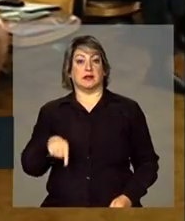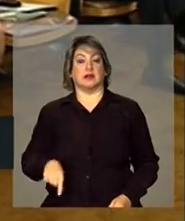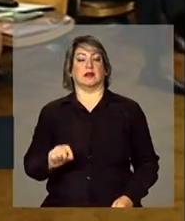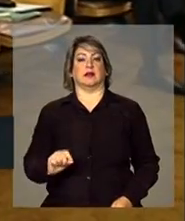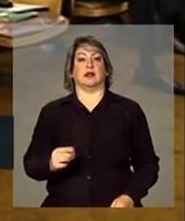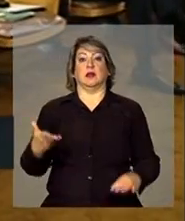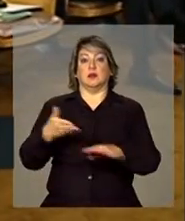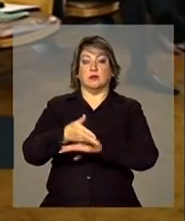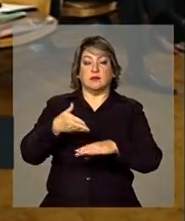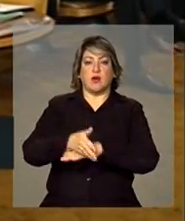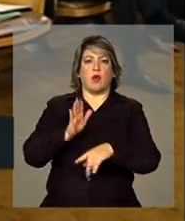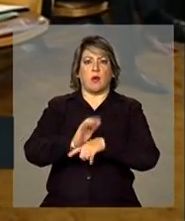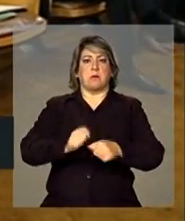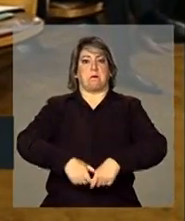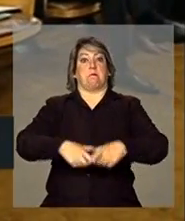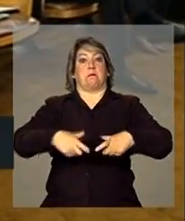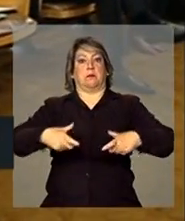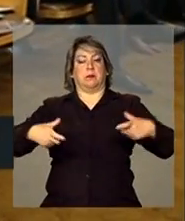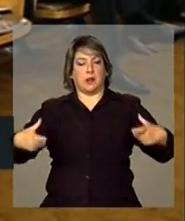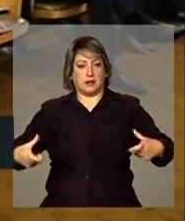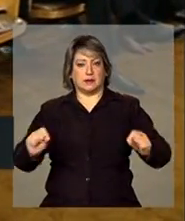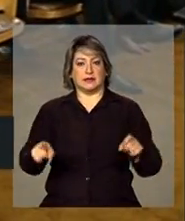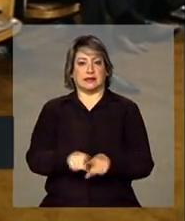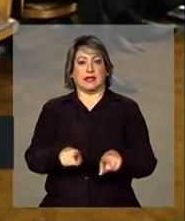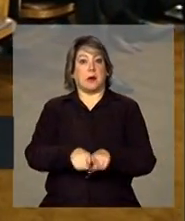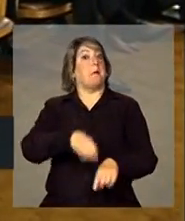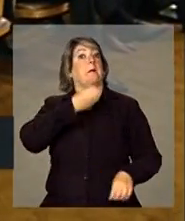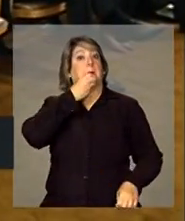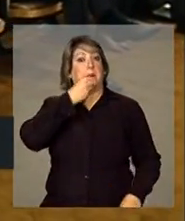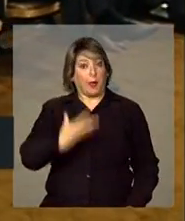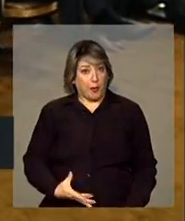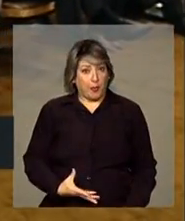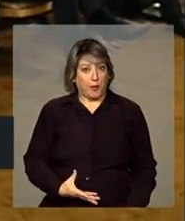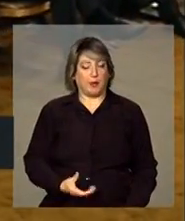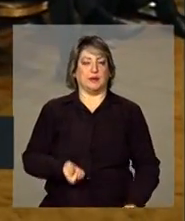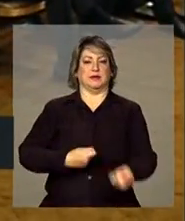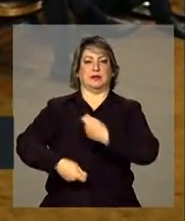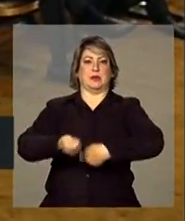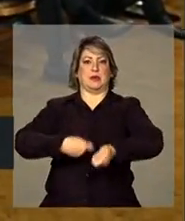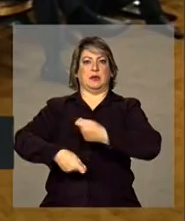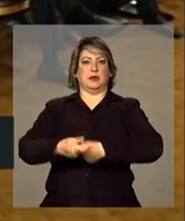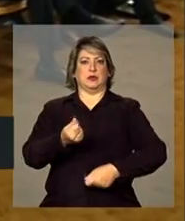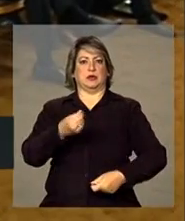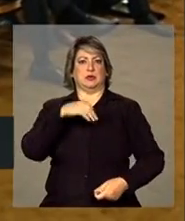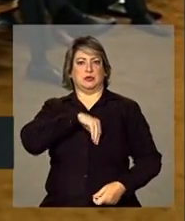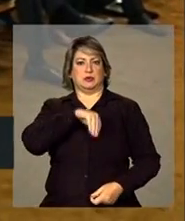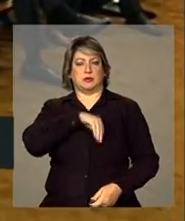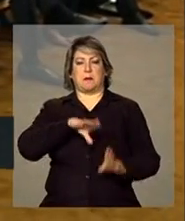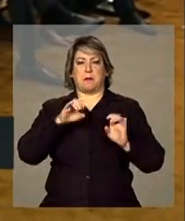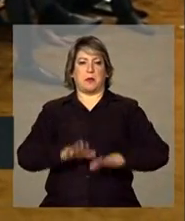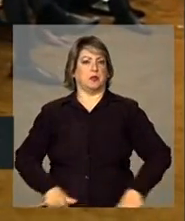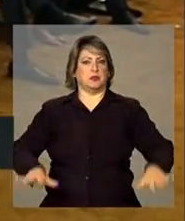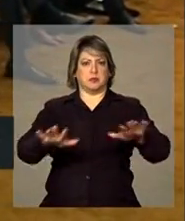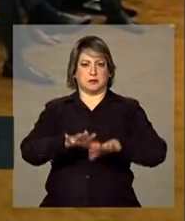participou dessa expansão e o quanto que ele se beneficiou da expansão da classe média brasileira.